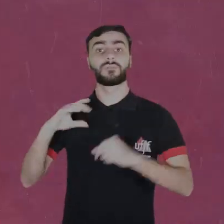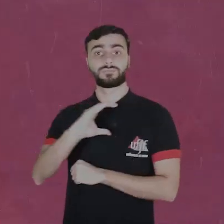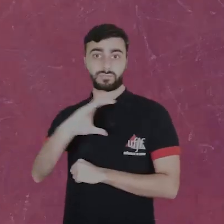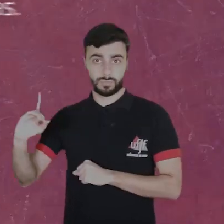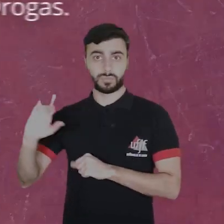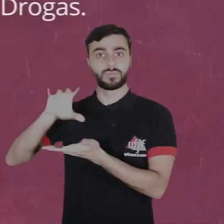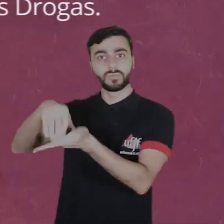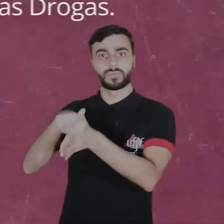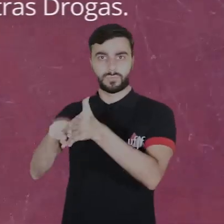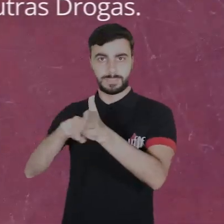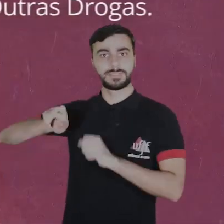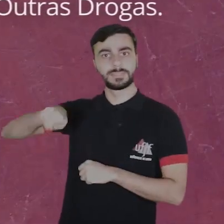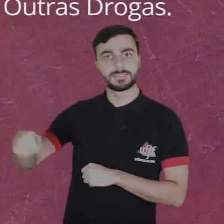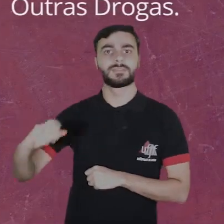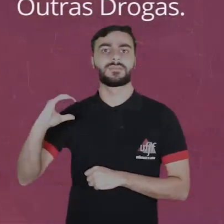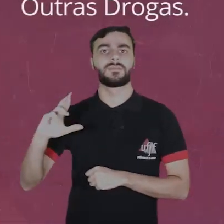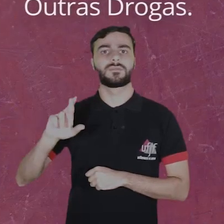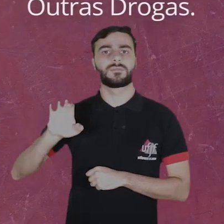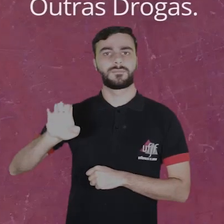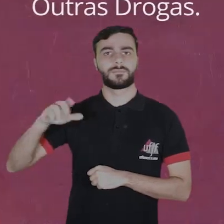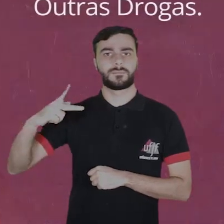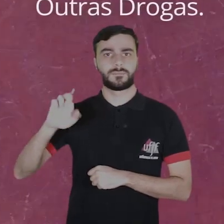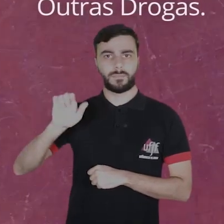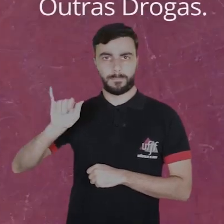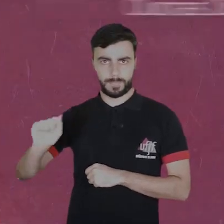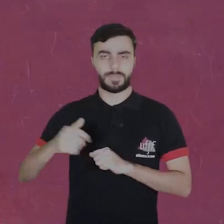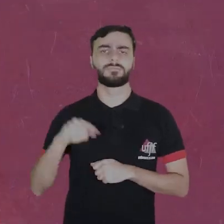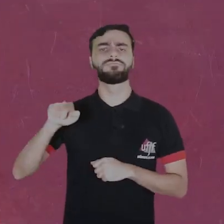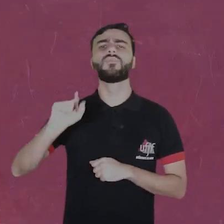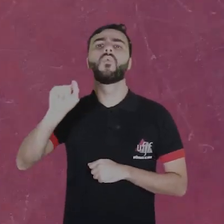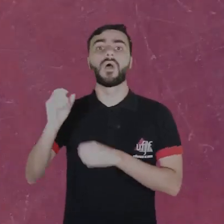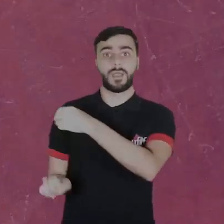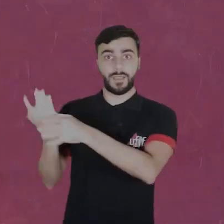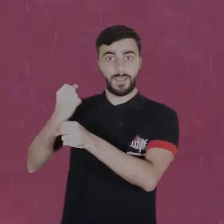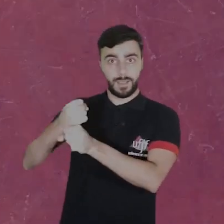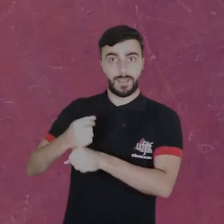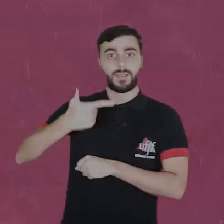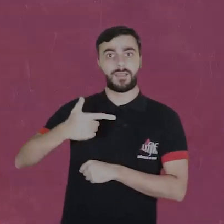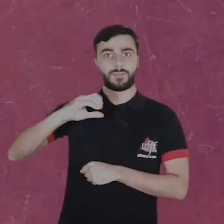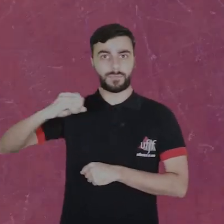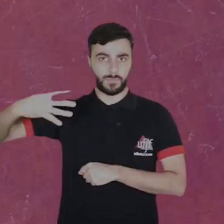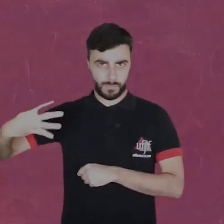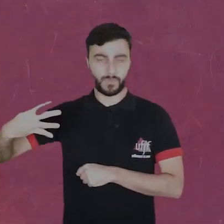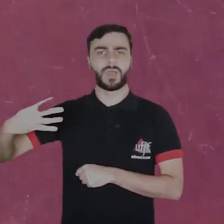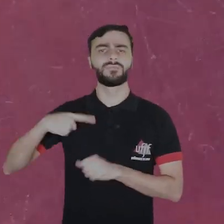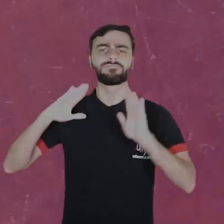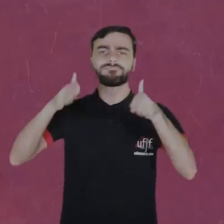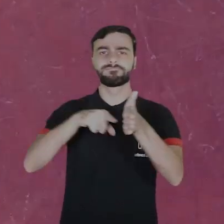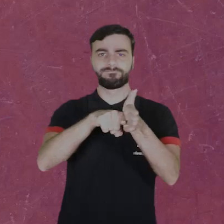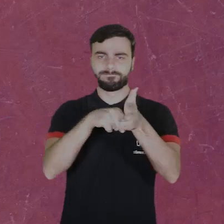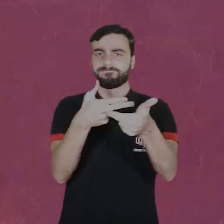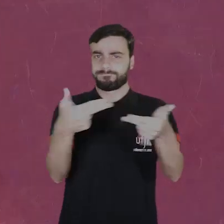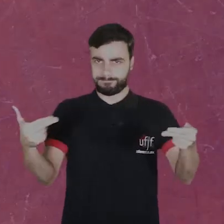CREPEA, que é um centro de pesquisa, intervenção e avaliação em álcool e outras drogas. Já existe desde 2004, a gente desenvolve uma série de